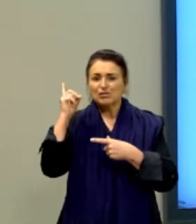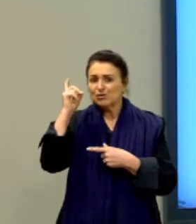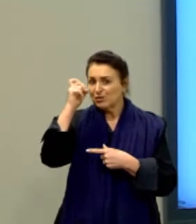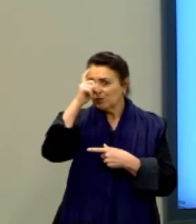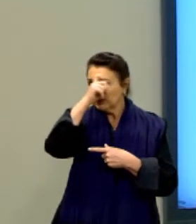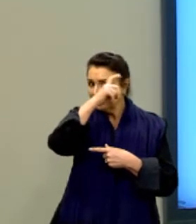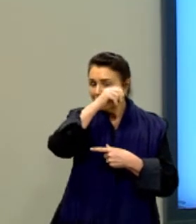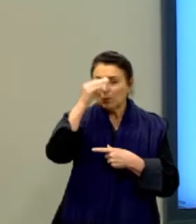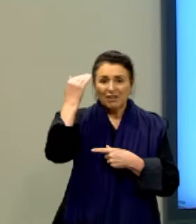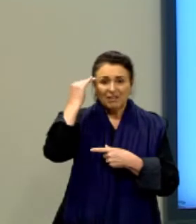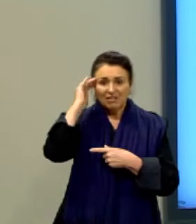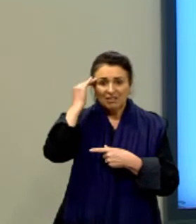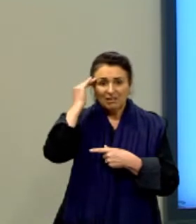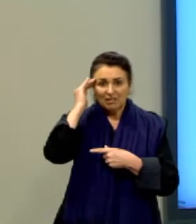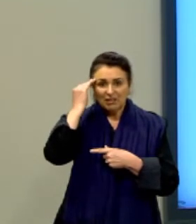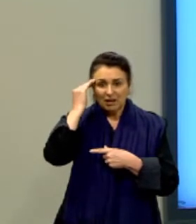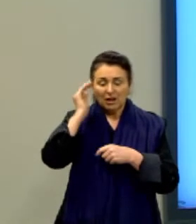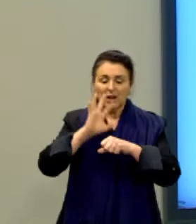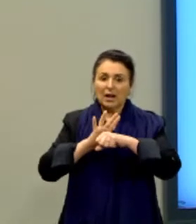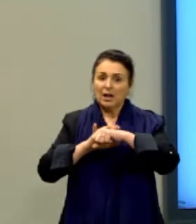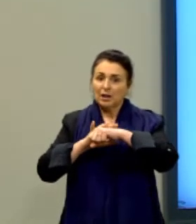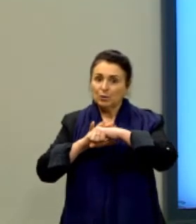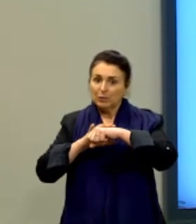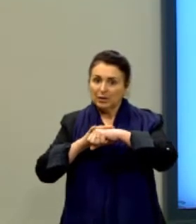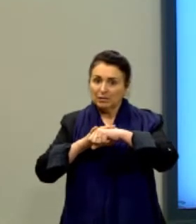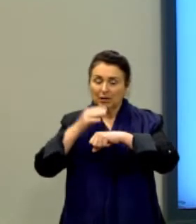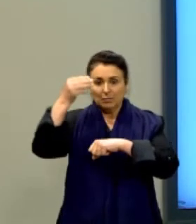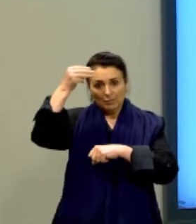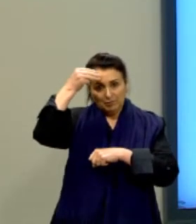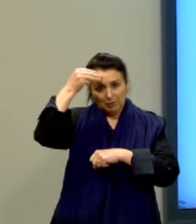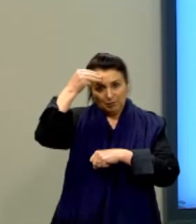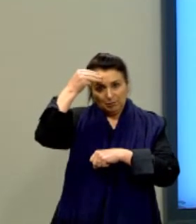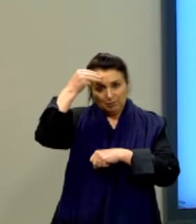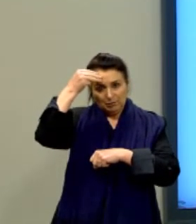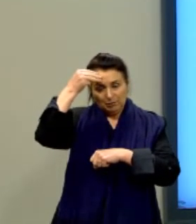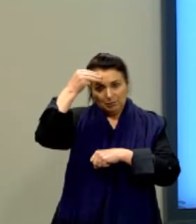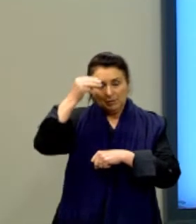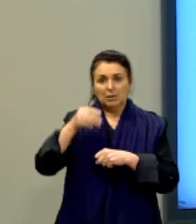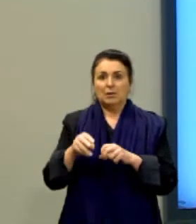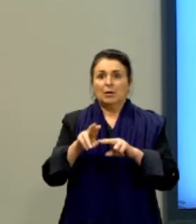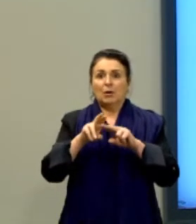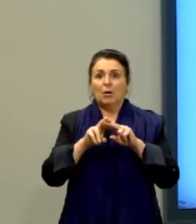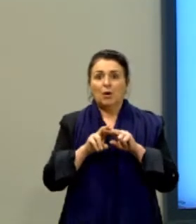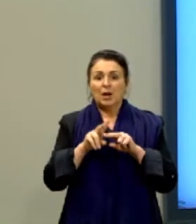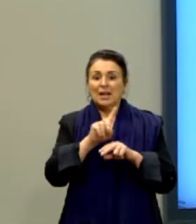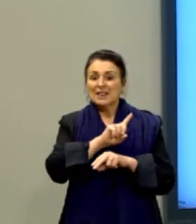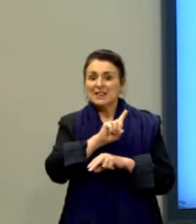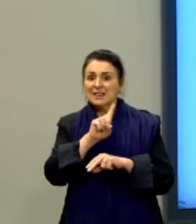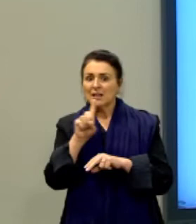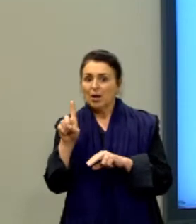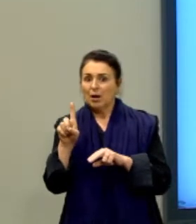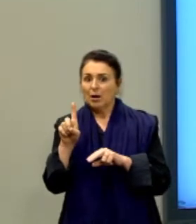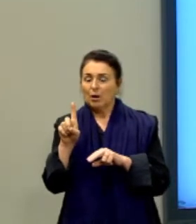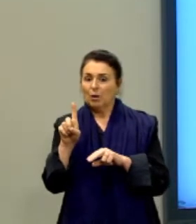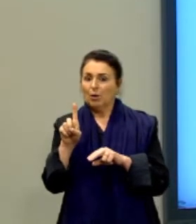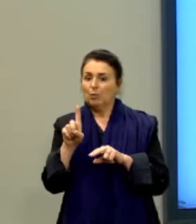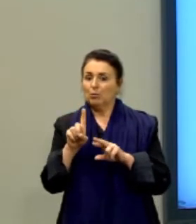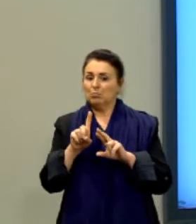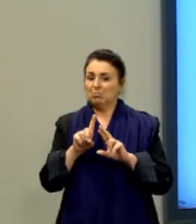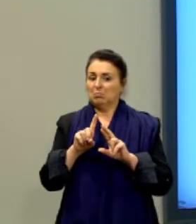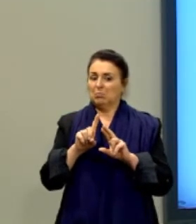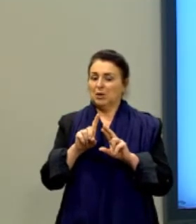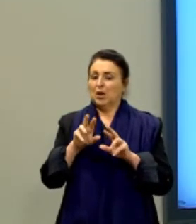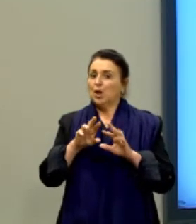entender a doença mental. E aí, aqui, ela coloca um operador, ó, não distante da ficção,